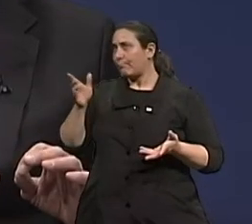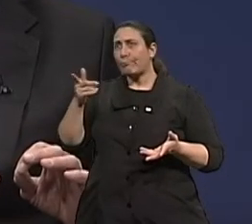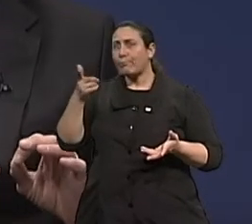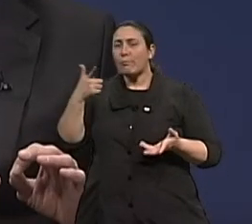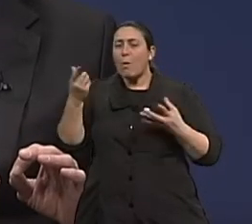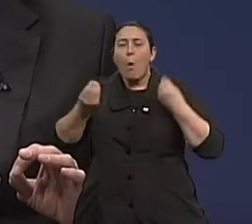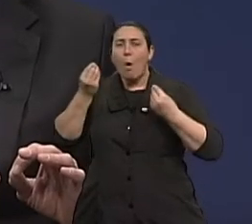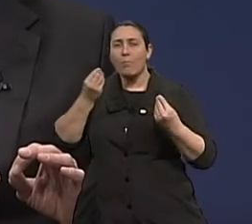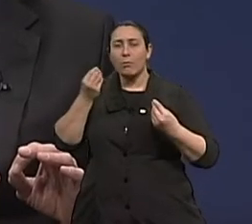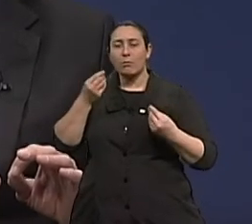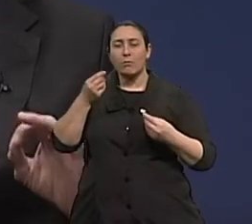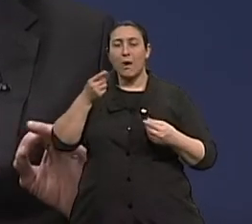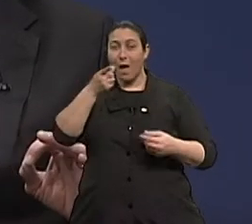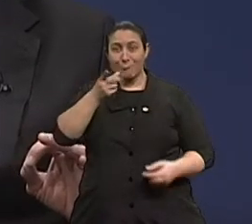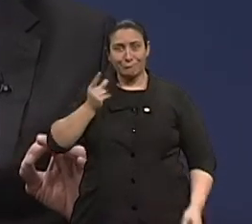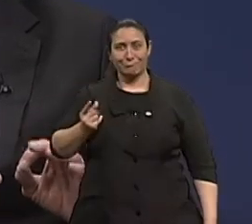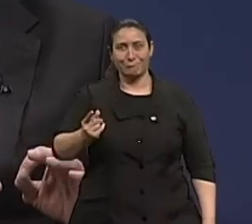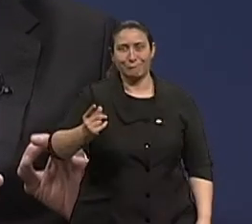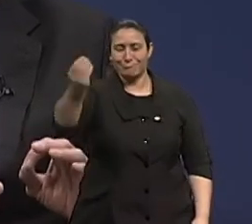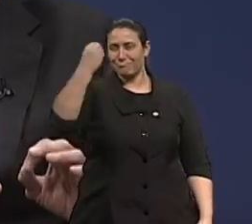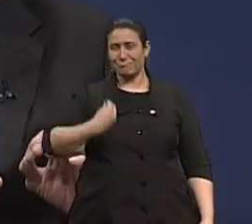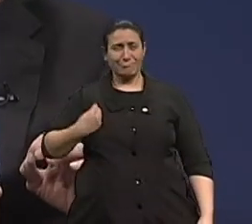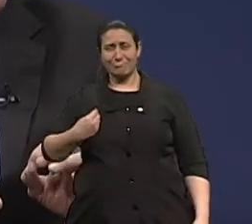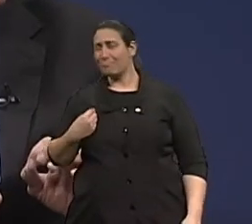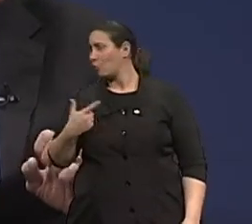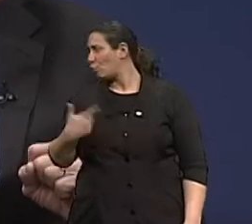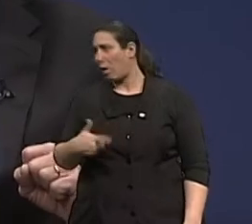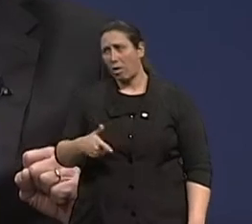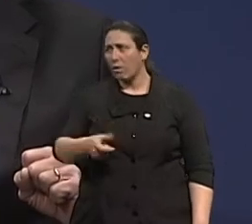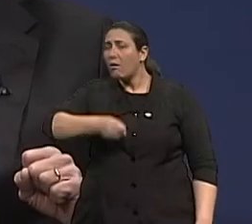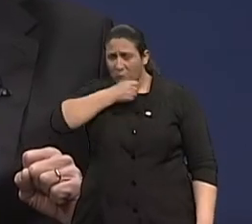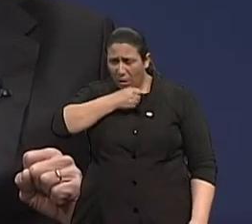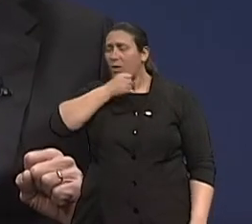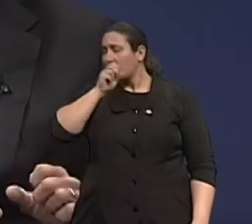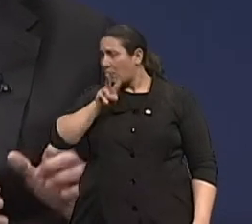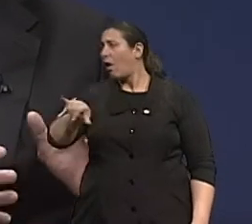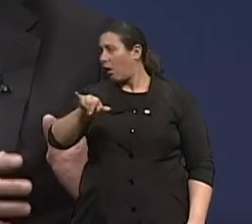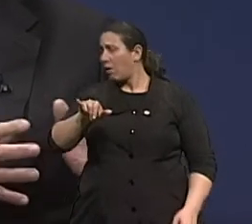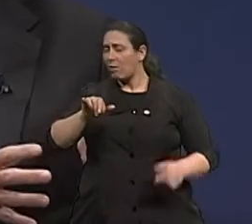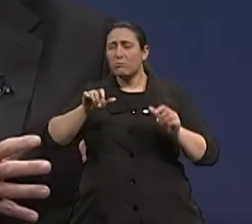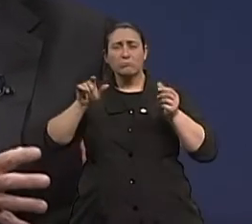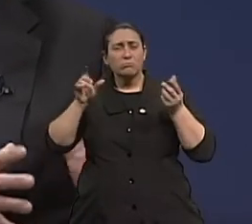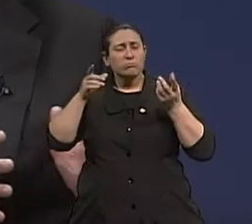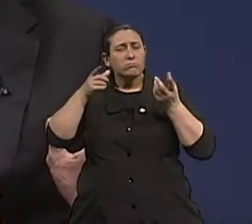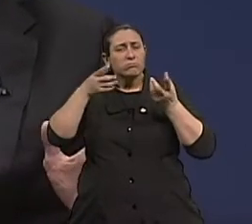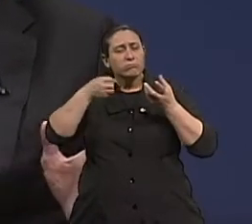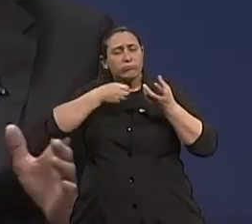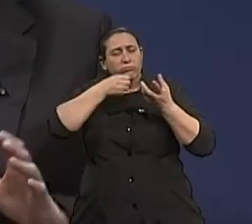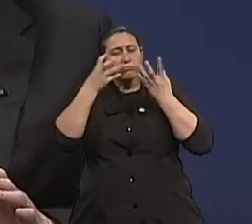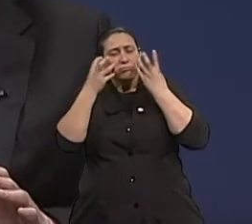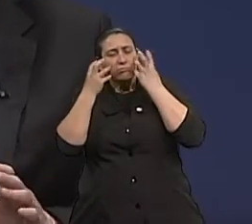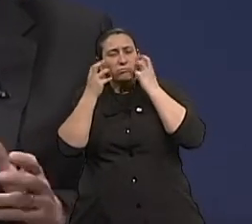possa, vamos dizer assim, desacelerar ou retardar o processo de envelhecimento. Existe uma procura pela eterna